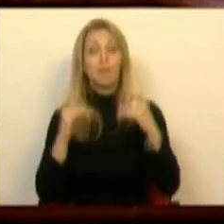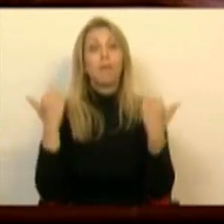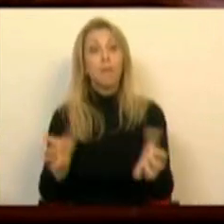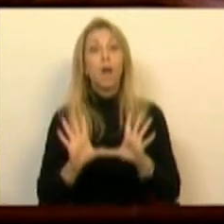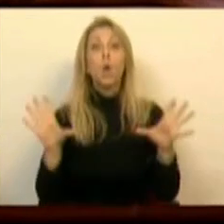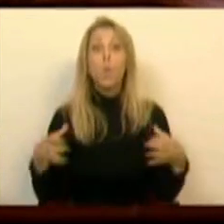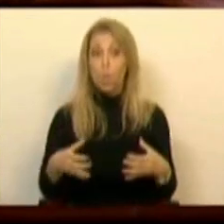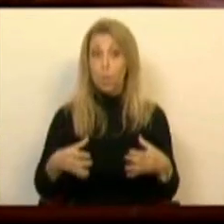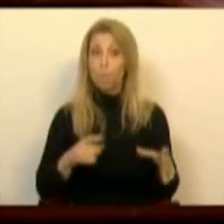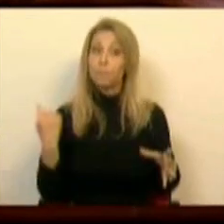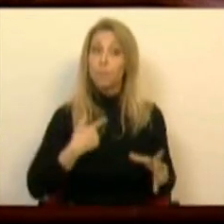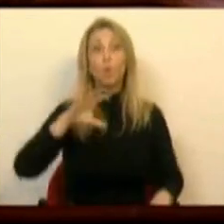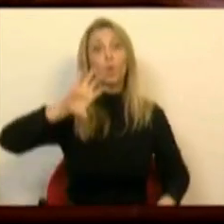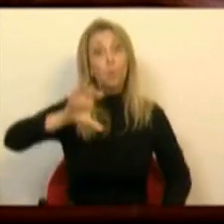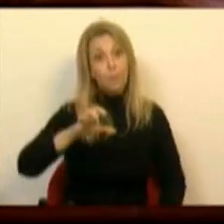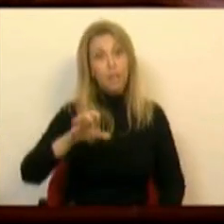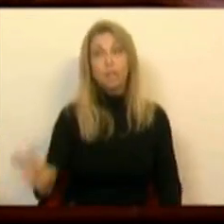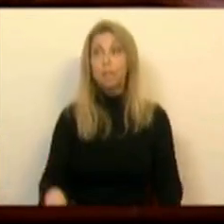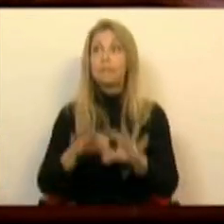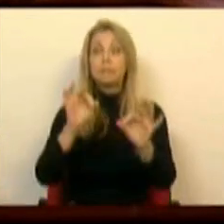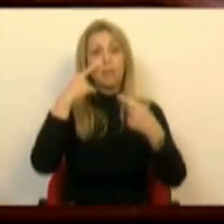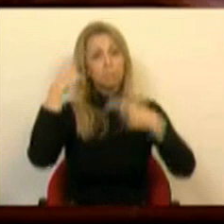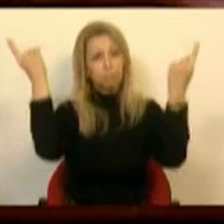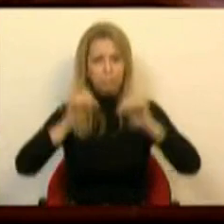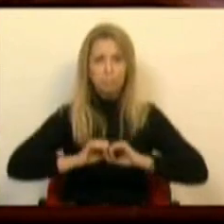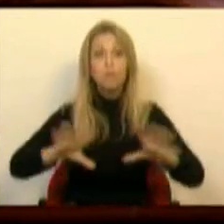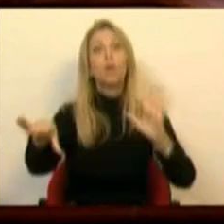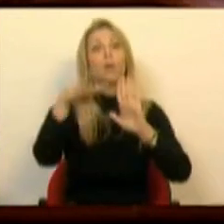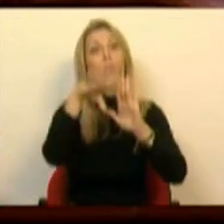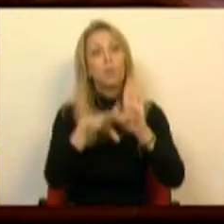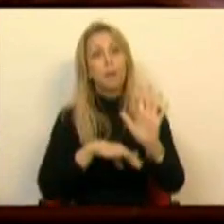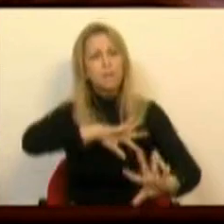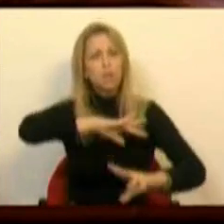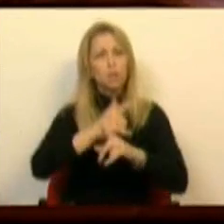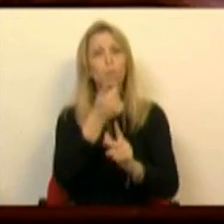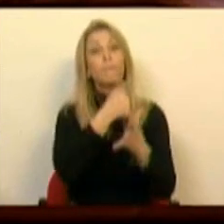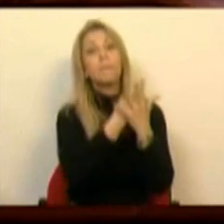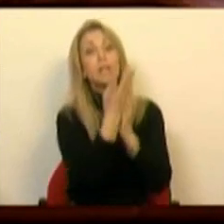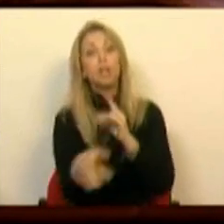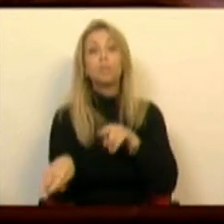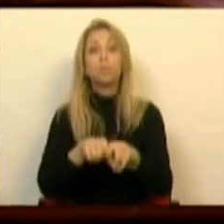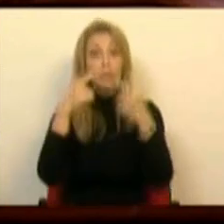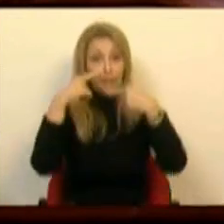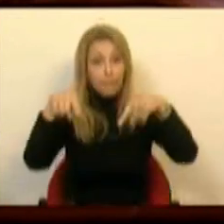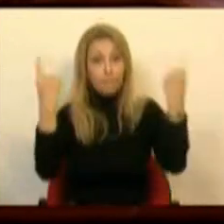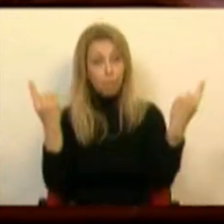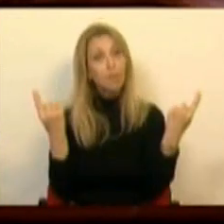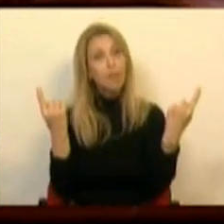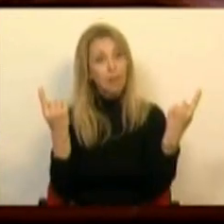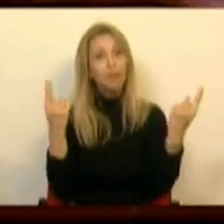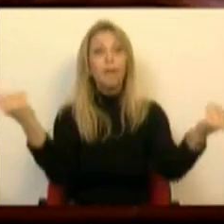das nossas comunidades e do país, como a divulgação de programas e outras medidas de políticas públicas, a